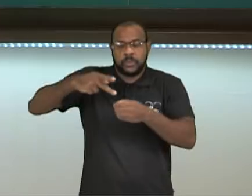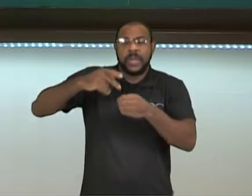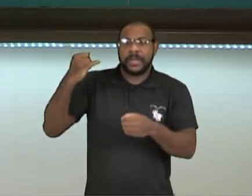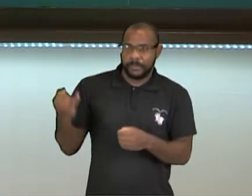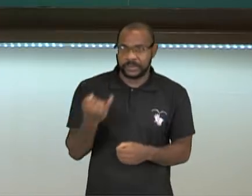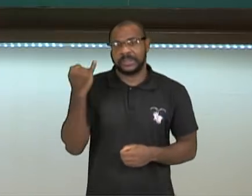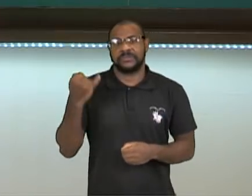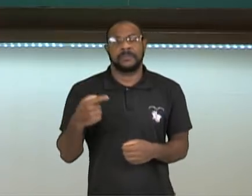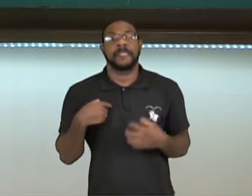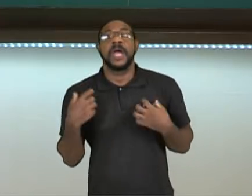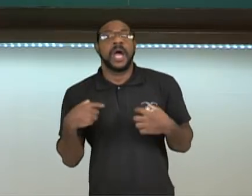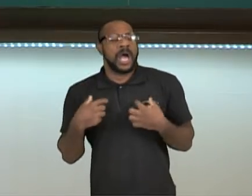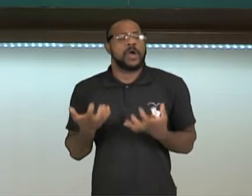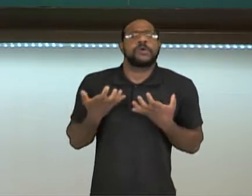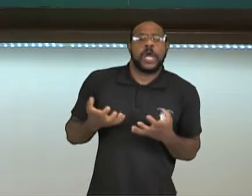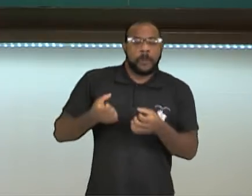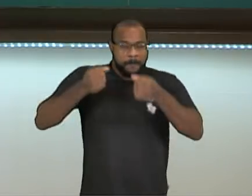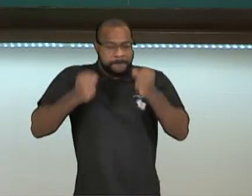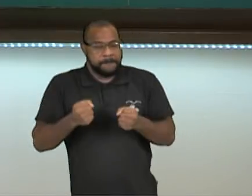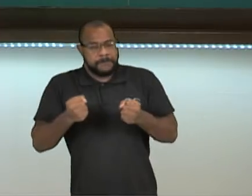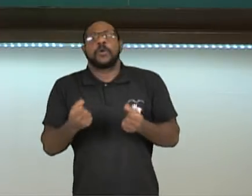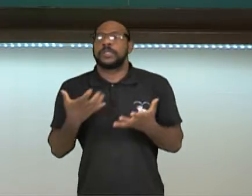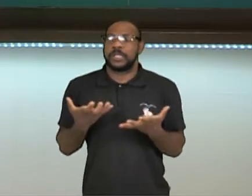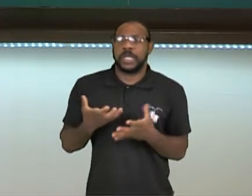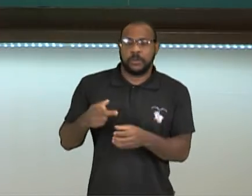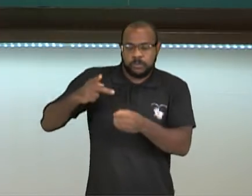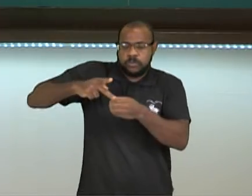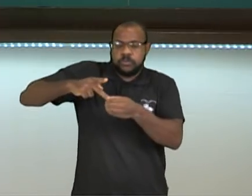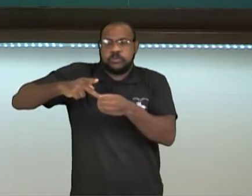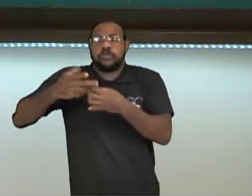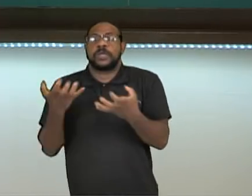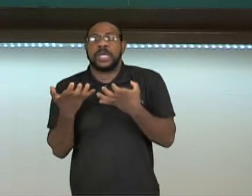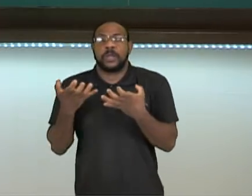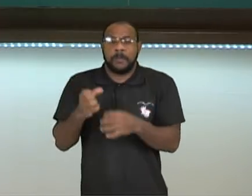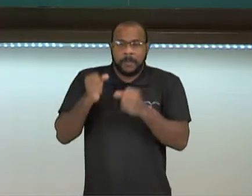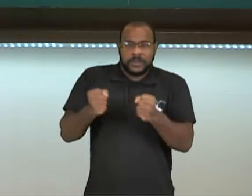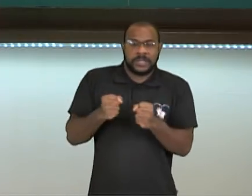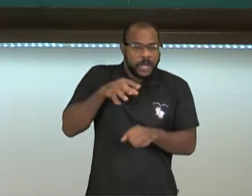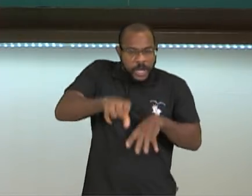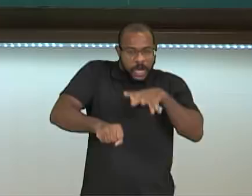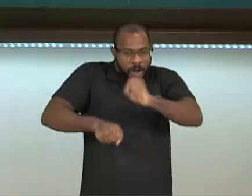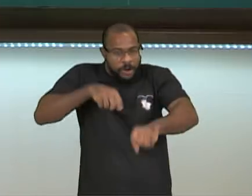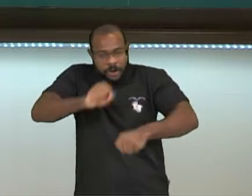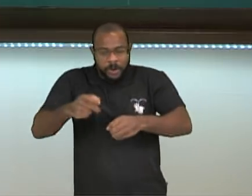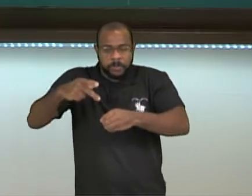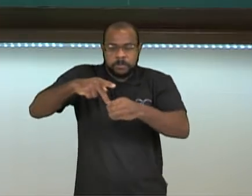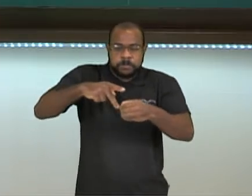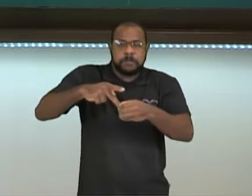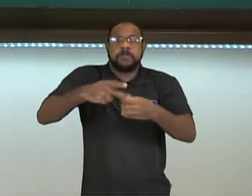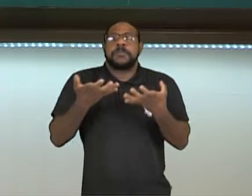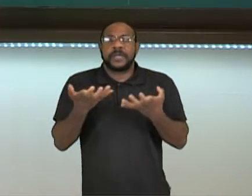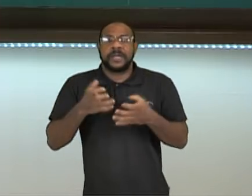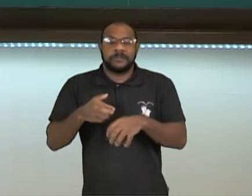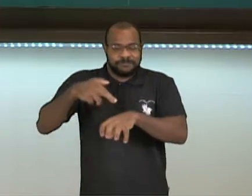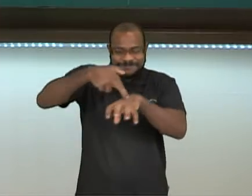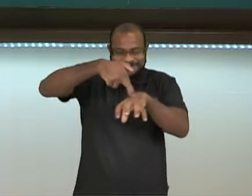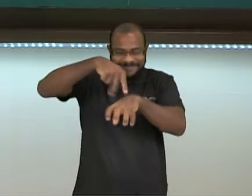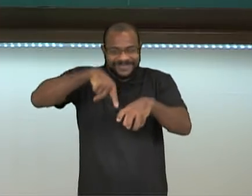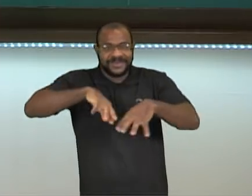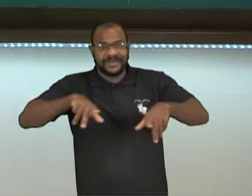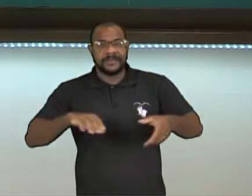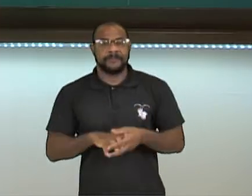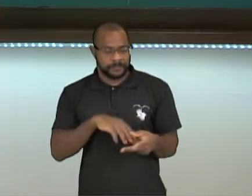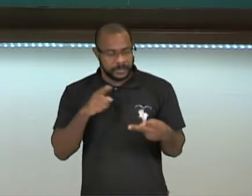melhor. quero ter... Quanto mais quantidade para eles, eu quero estar no poder. É isso o motivo de briga. Uma outra questão,